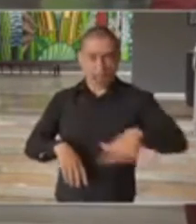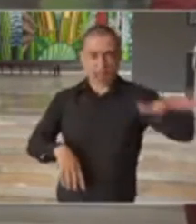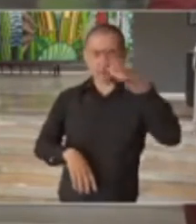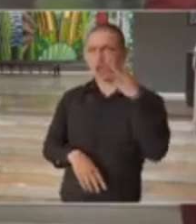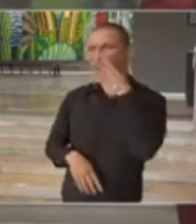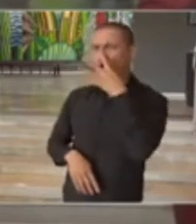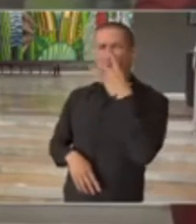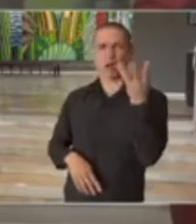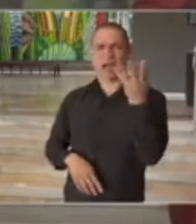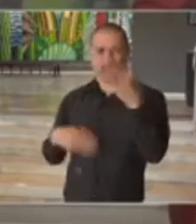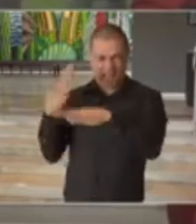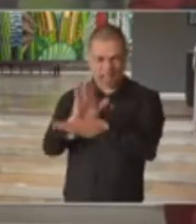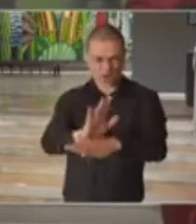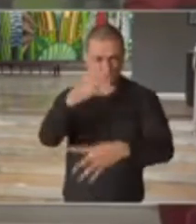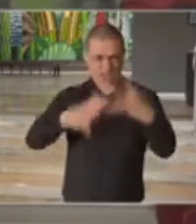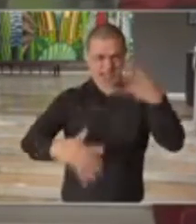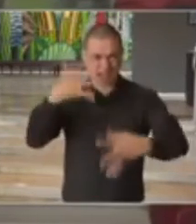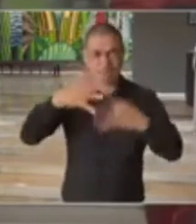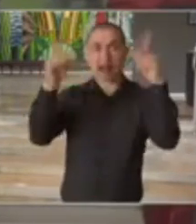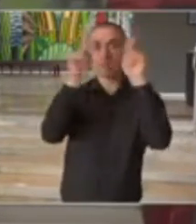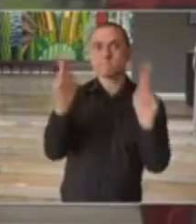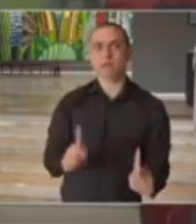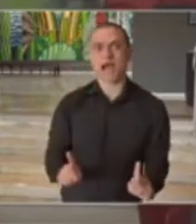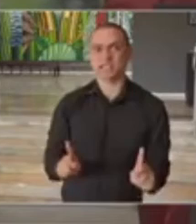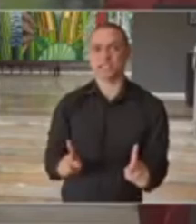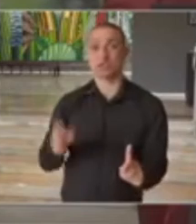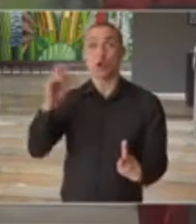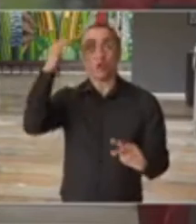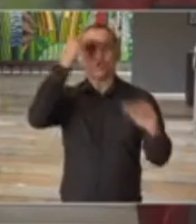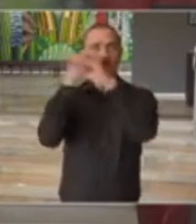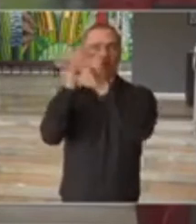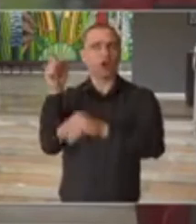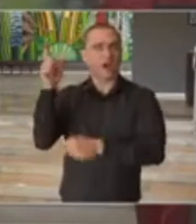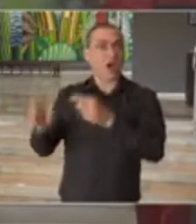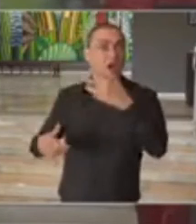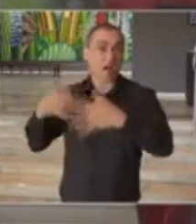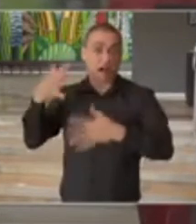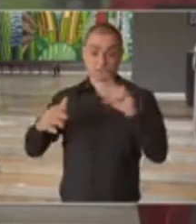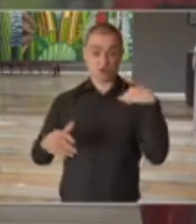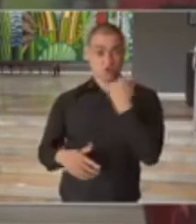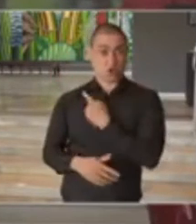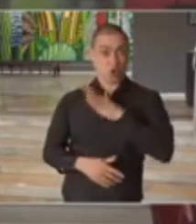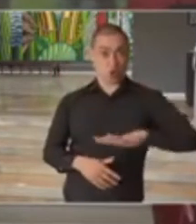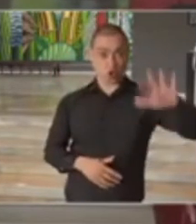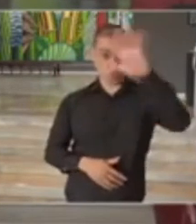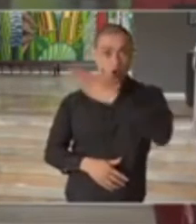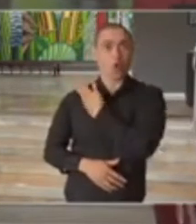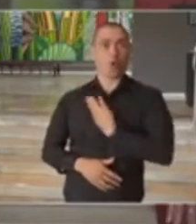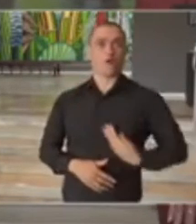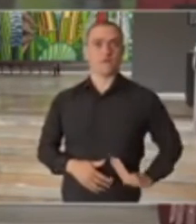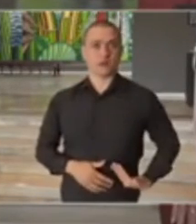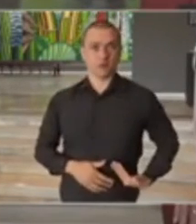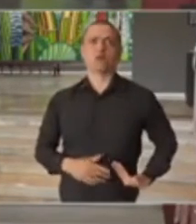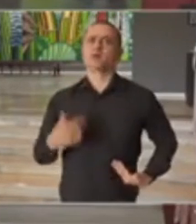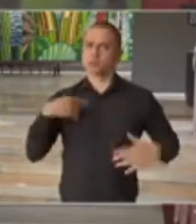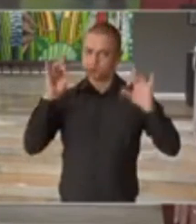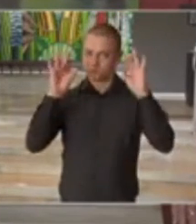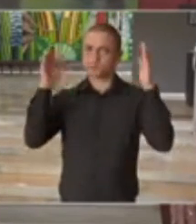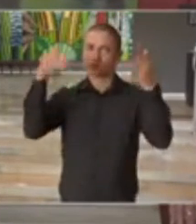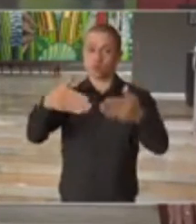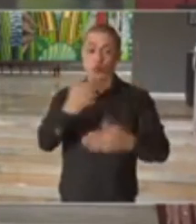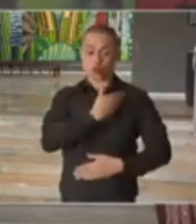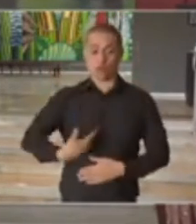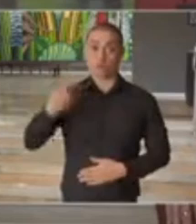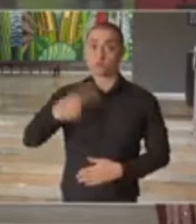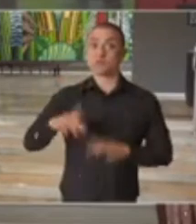de contribuição à paz e harmonia e ao entendimento? Por parte dos governadores, assim como especificamente do